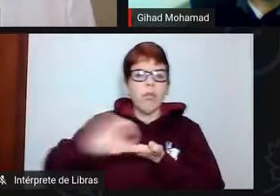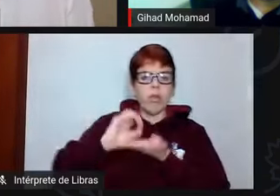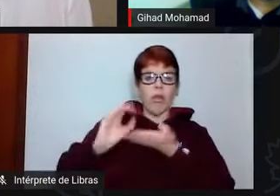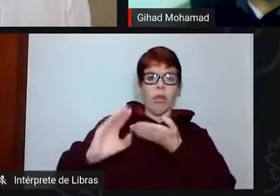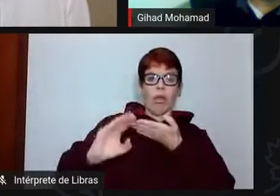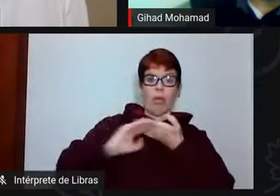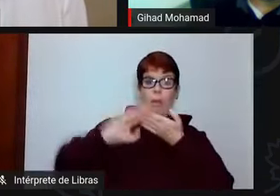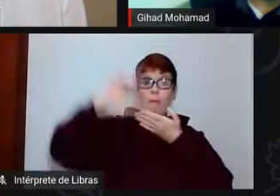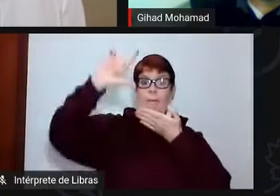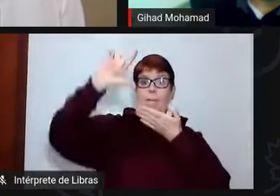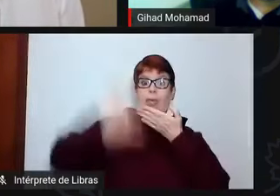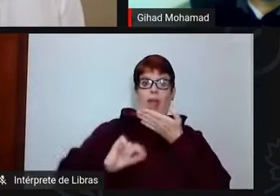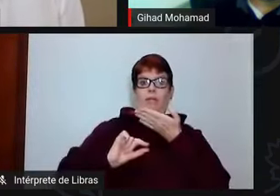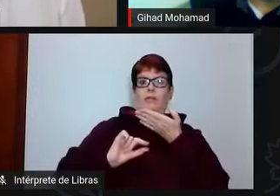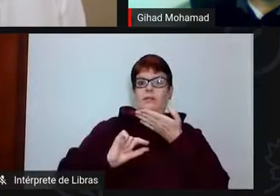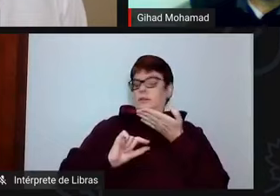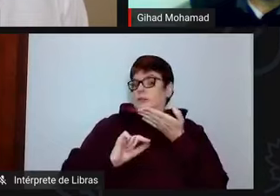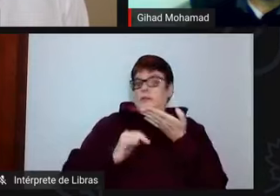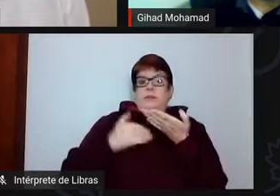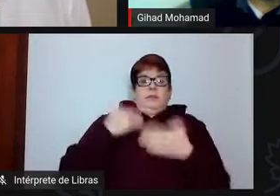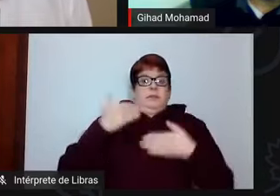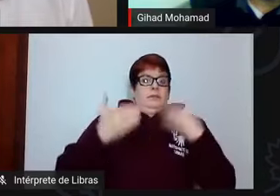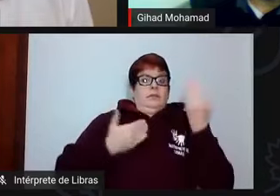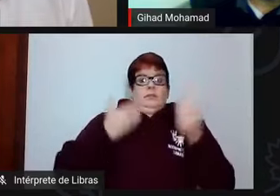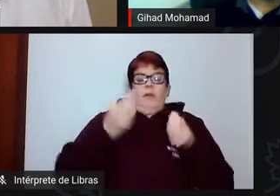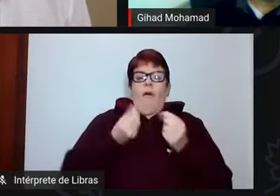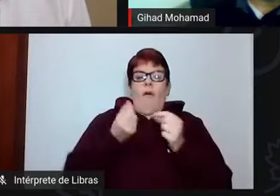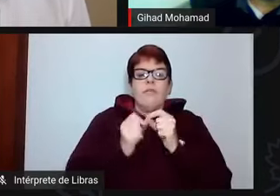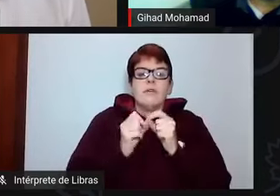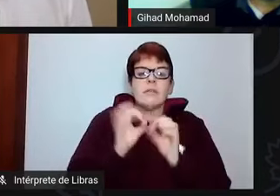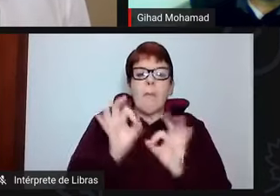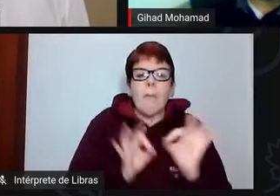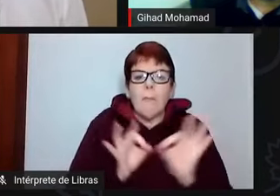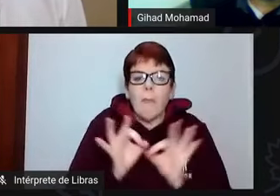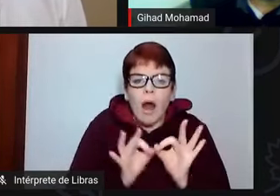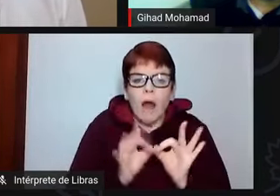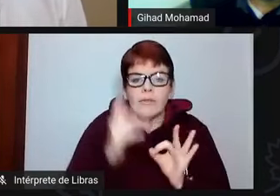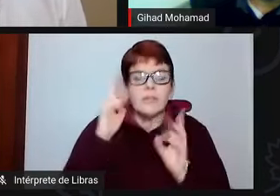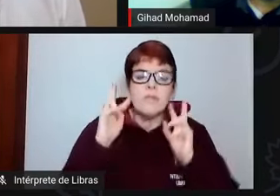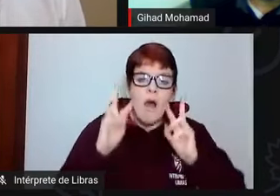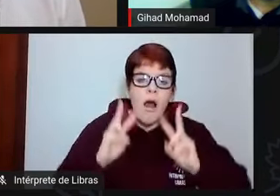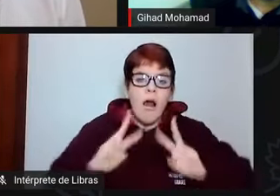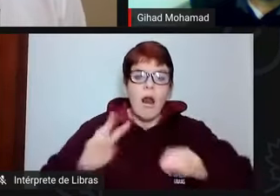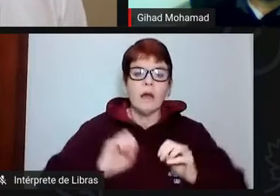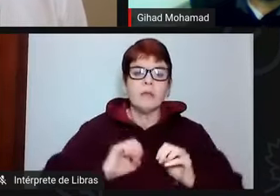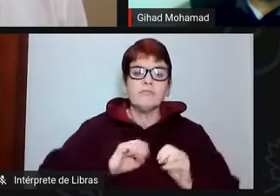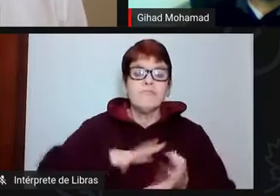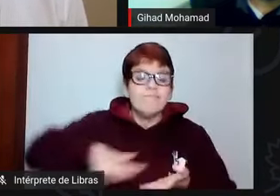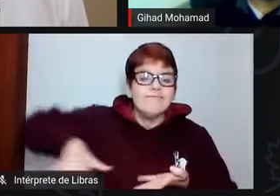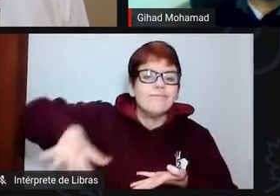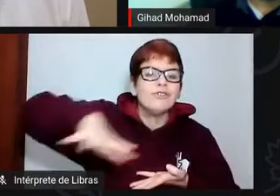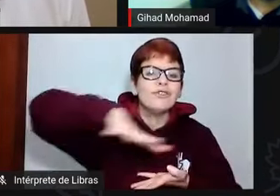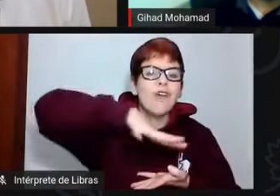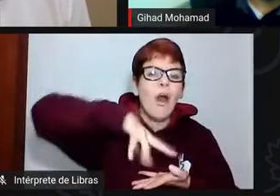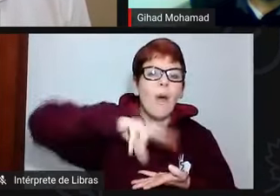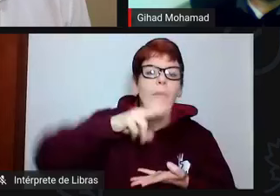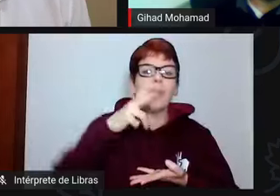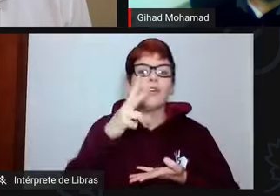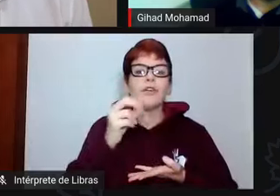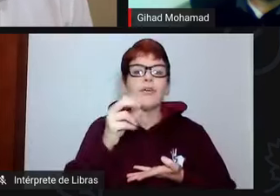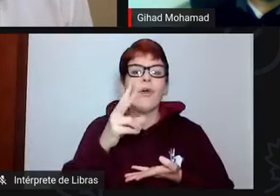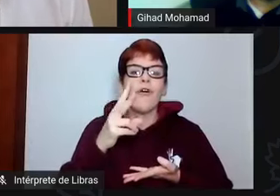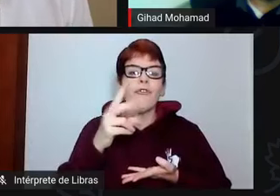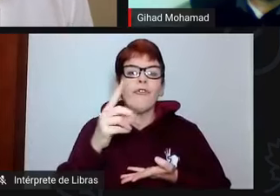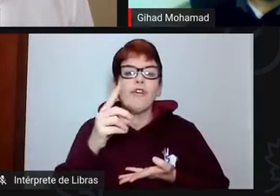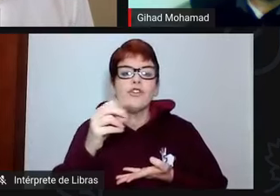poder fazer planos e traçar cenários para 2021 e o cenário que nós conseguimos até o